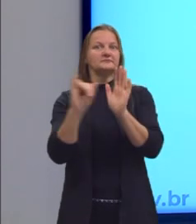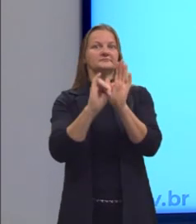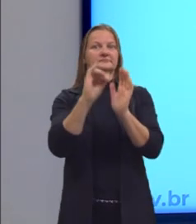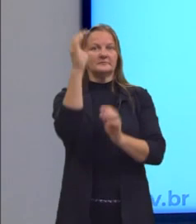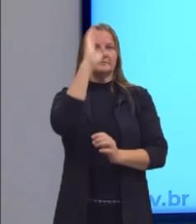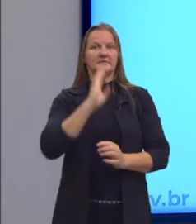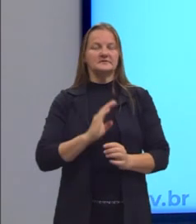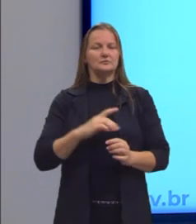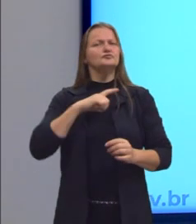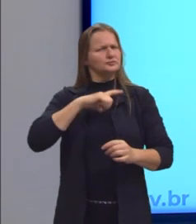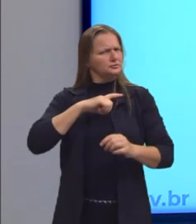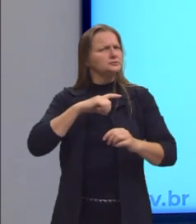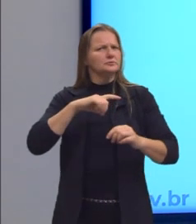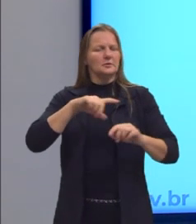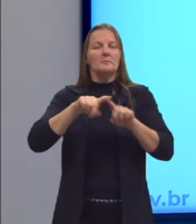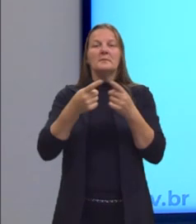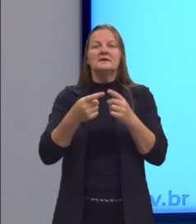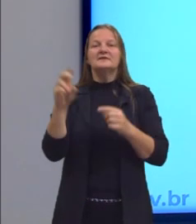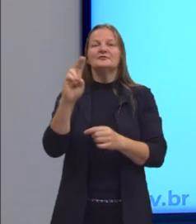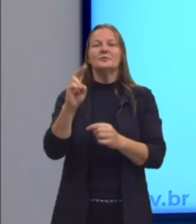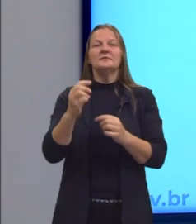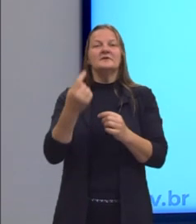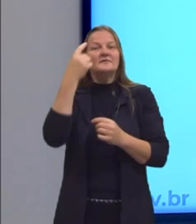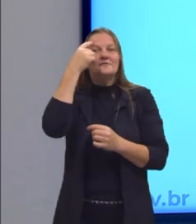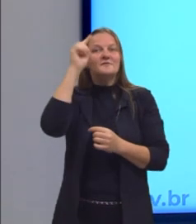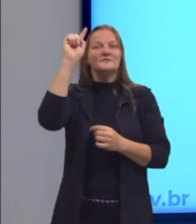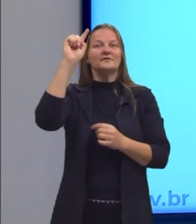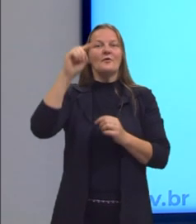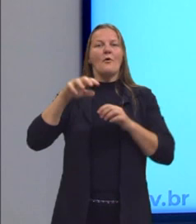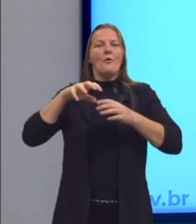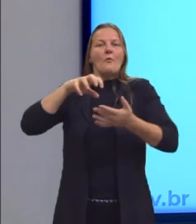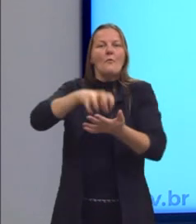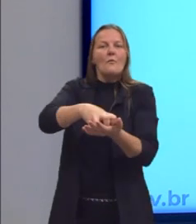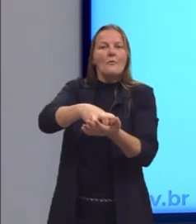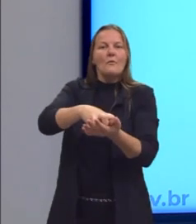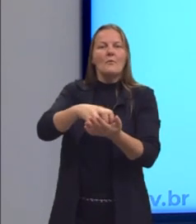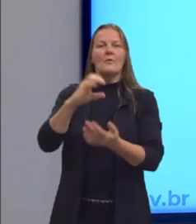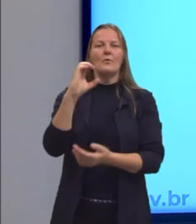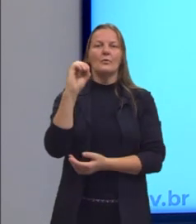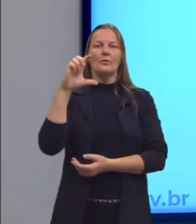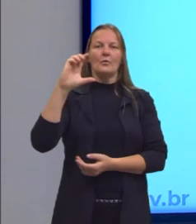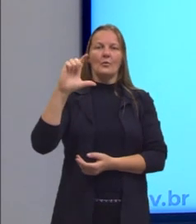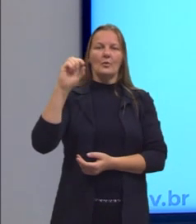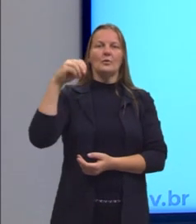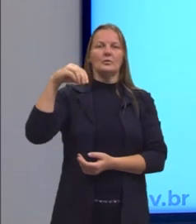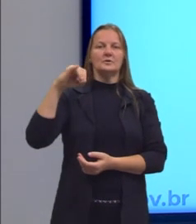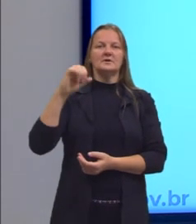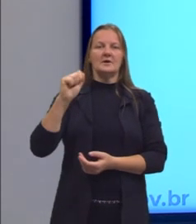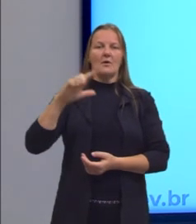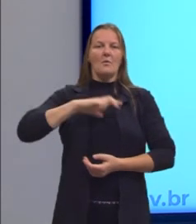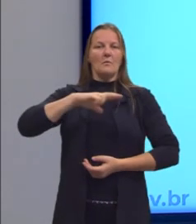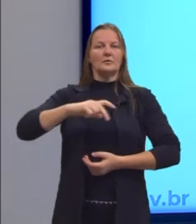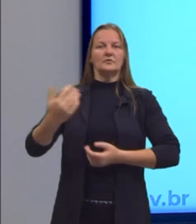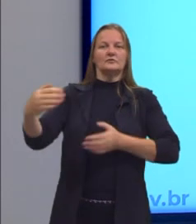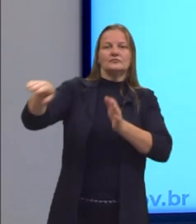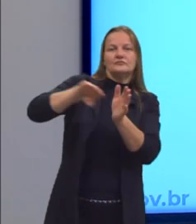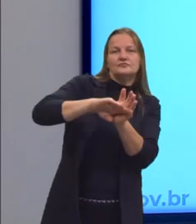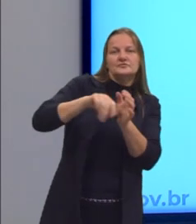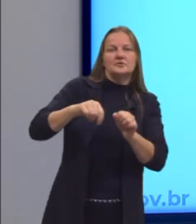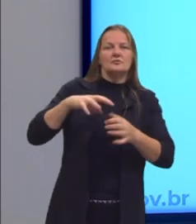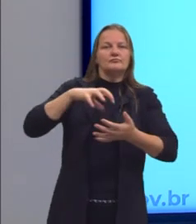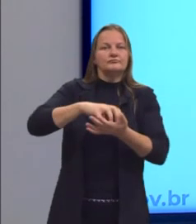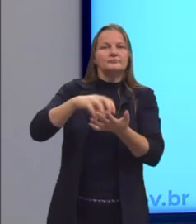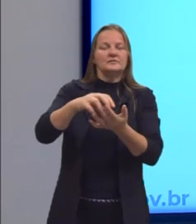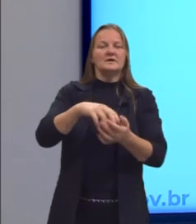existia. Mas o Brasil é uma invenção colonial, que acontece depois da chegada dos portugueses. Os povos